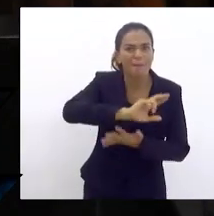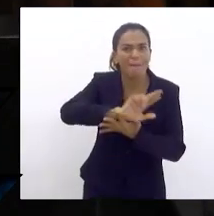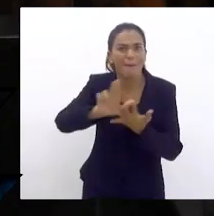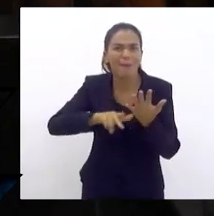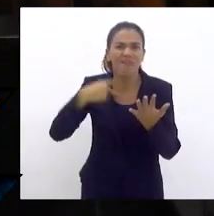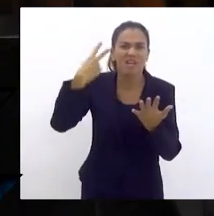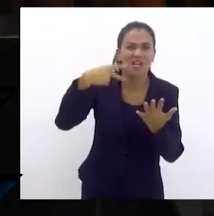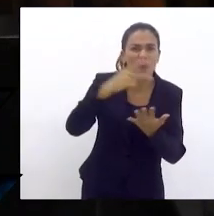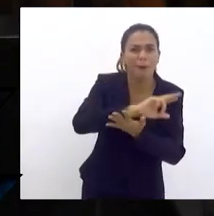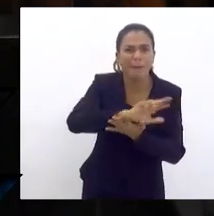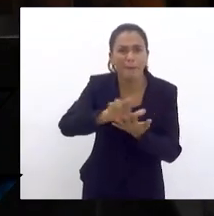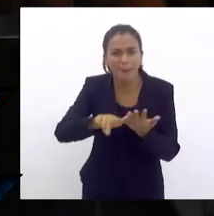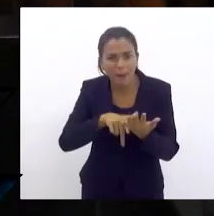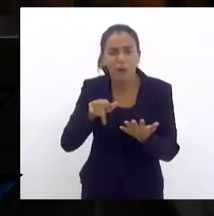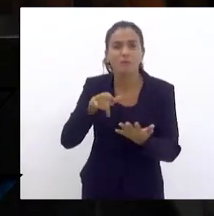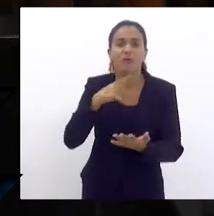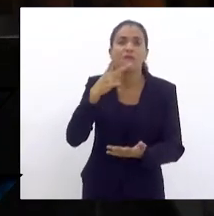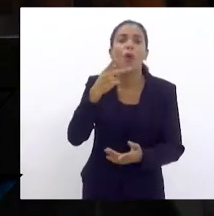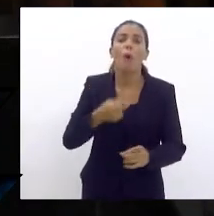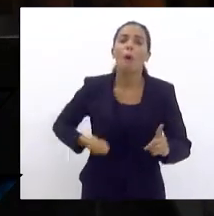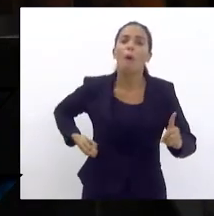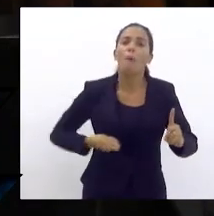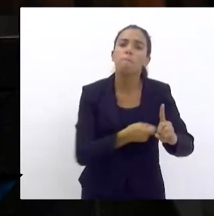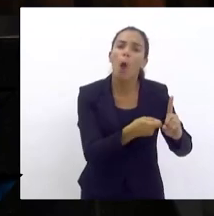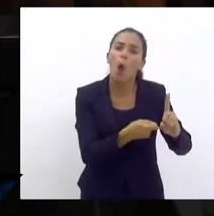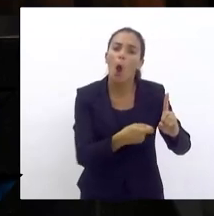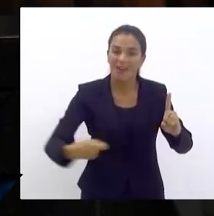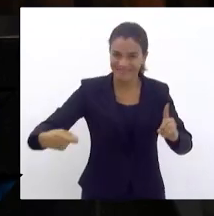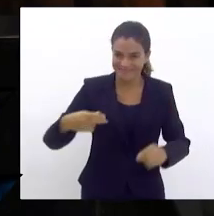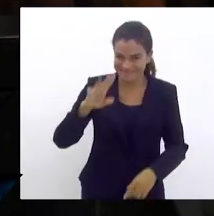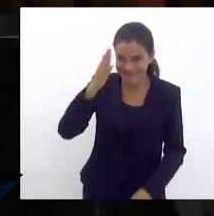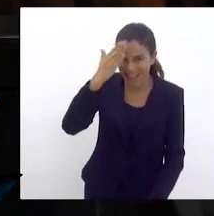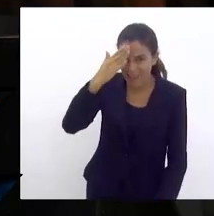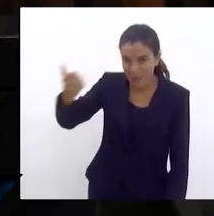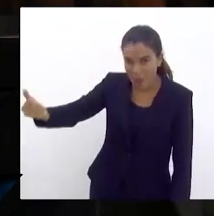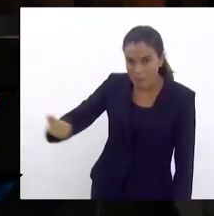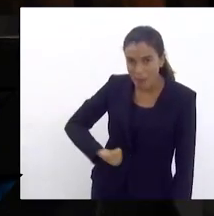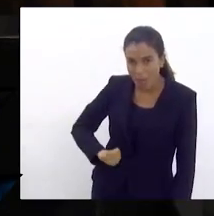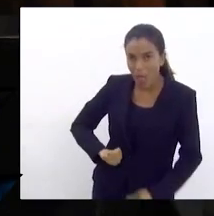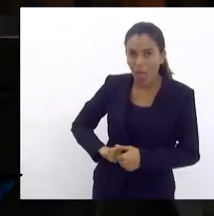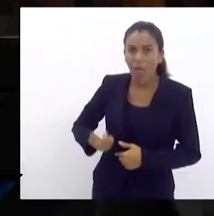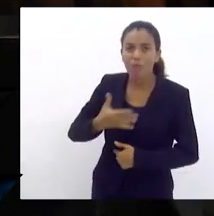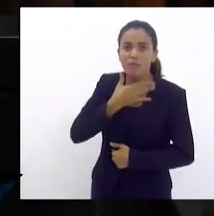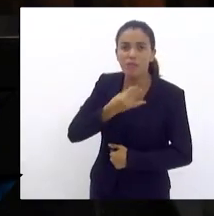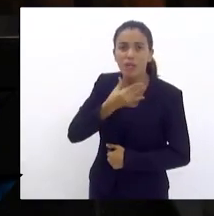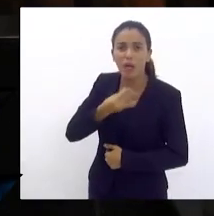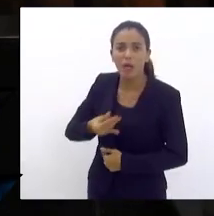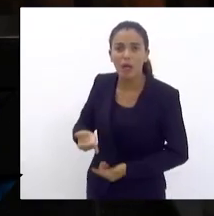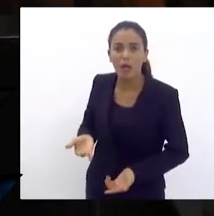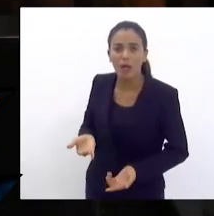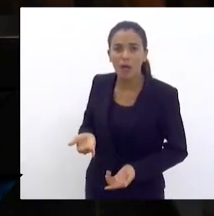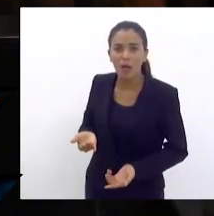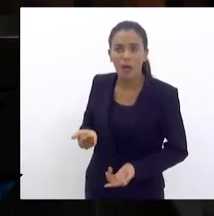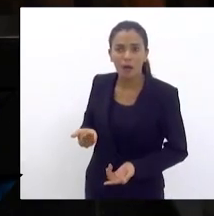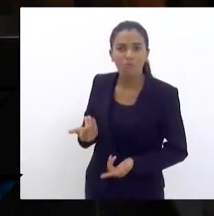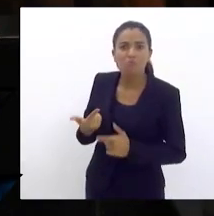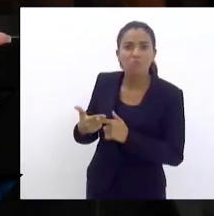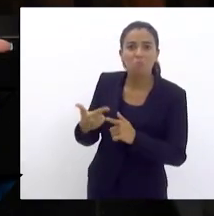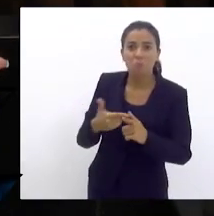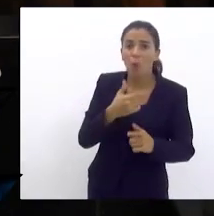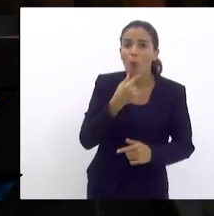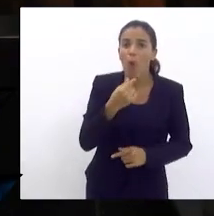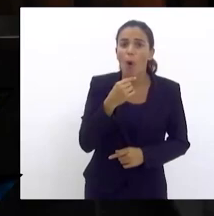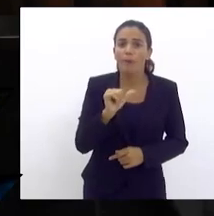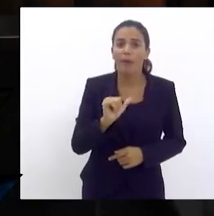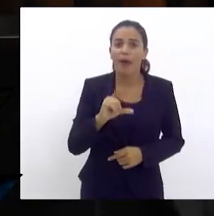vereadores, falando que a facada, atentado, foi fake e ninguém foi preso. Adélio está com os